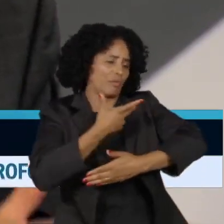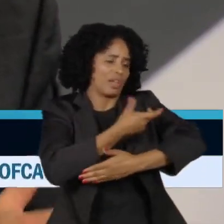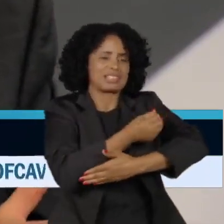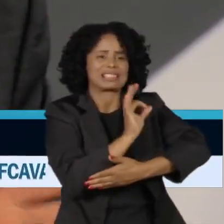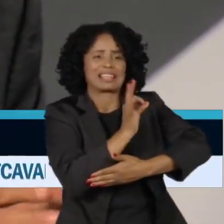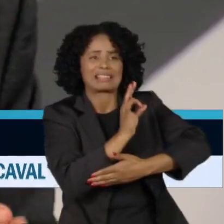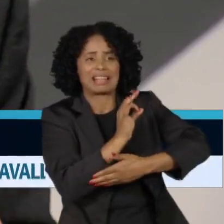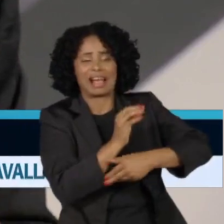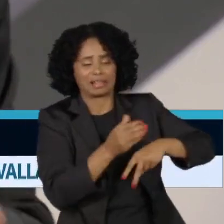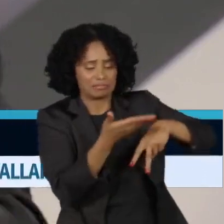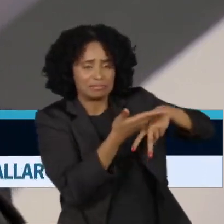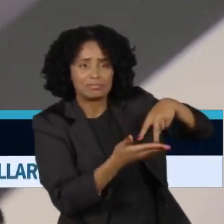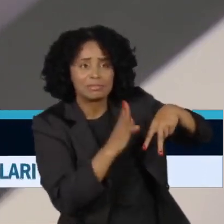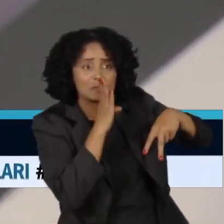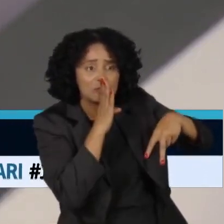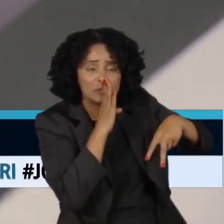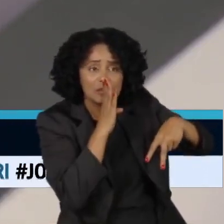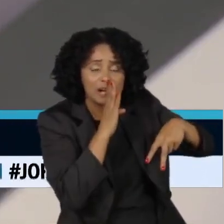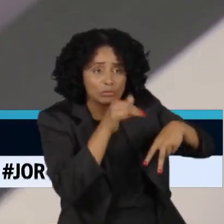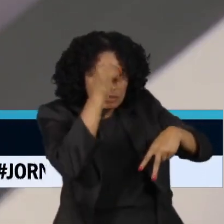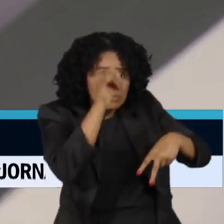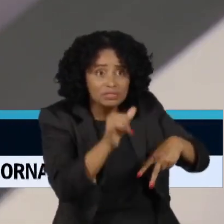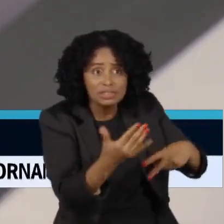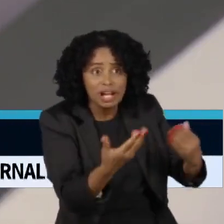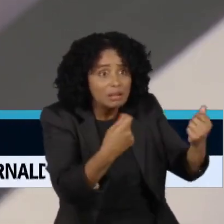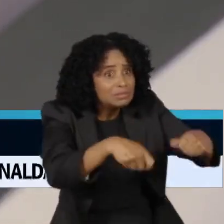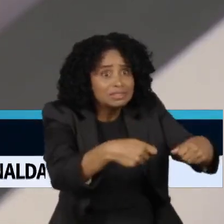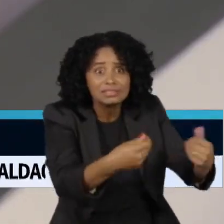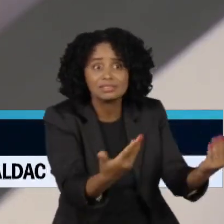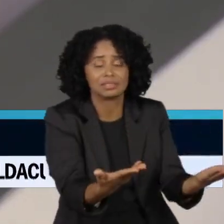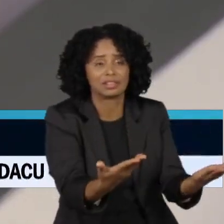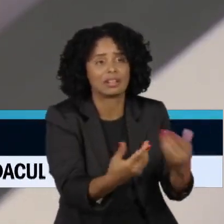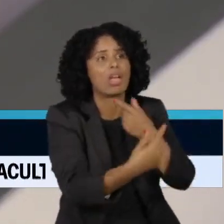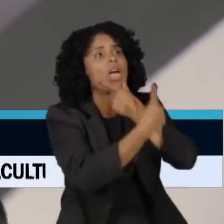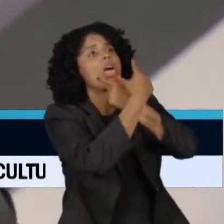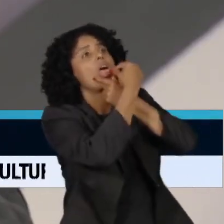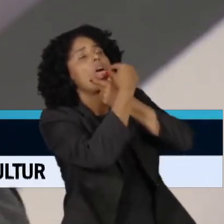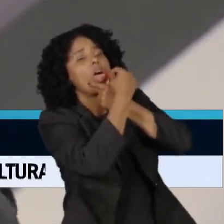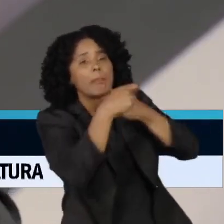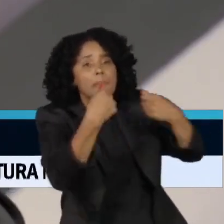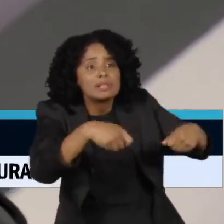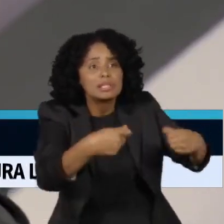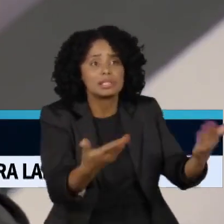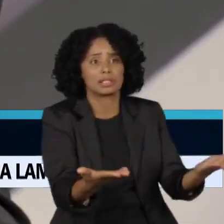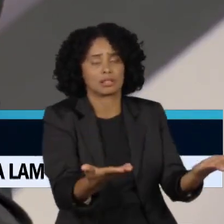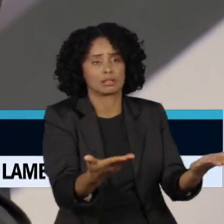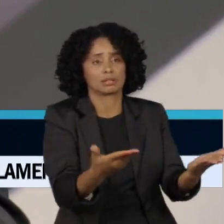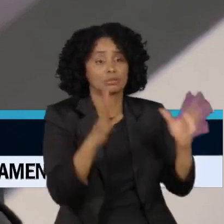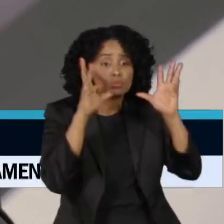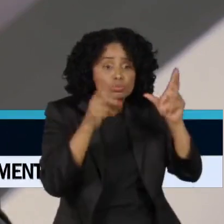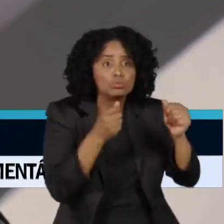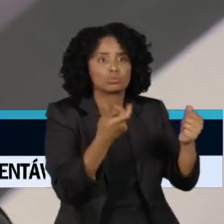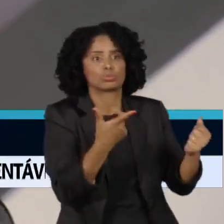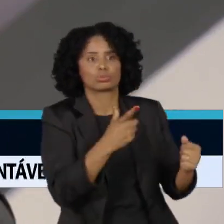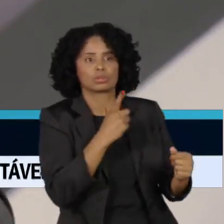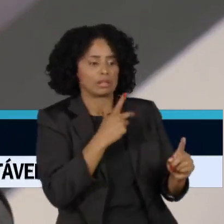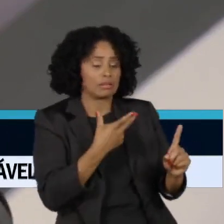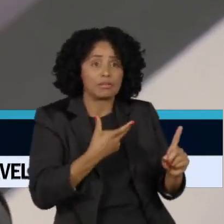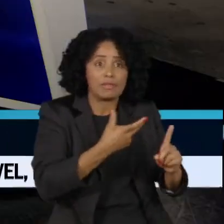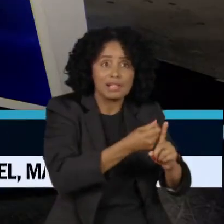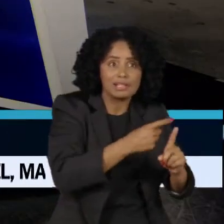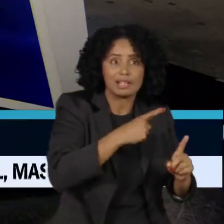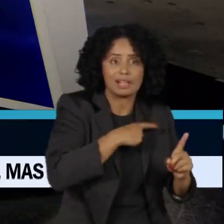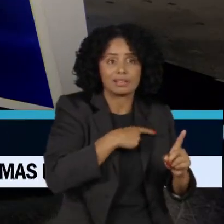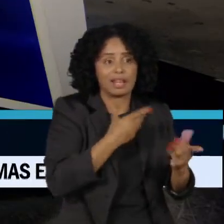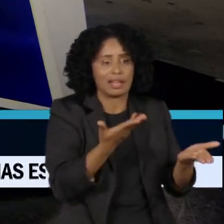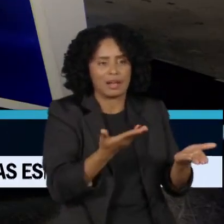paralítica com a vacina contra a poli. Não levam, está aí, as vacinas estão sobrando, não levam. O